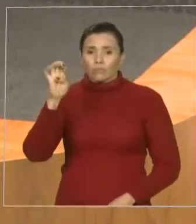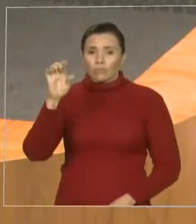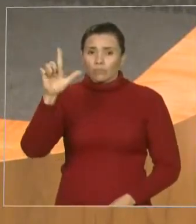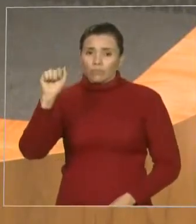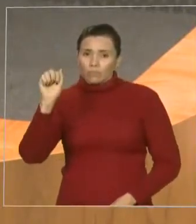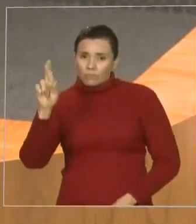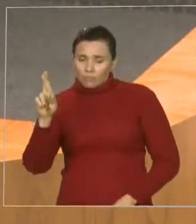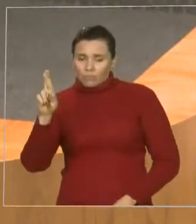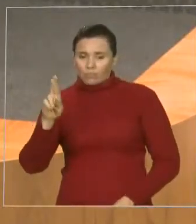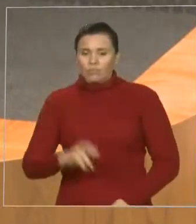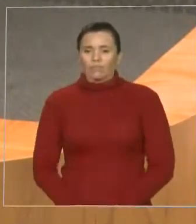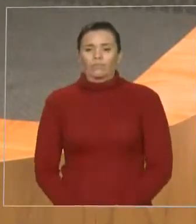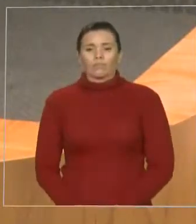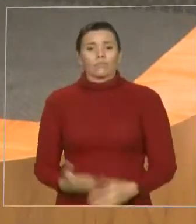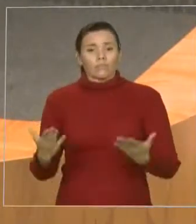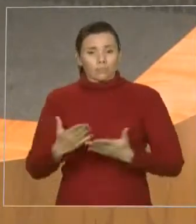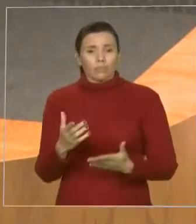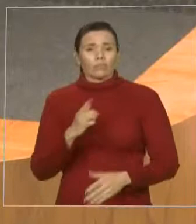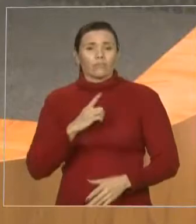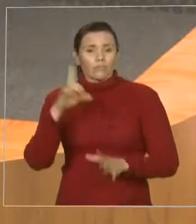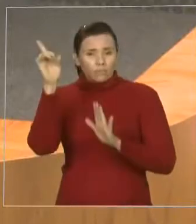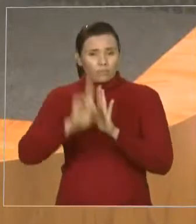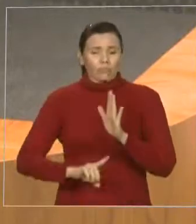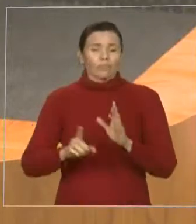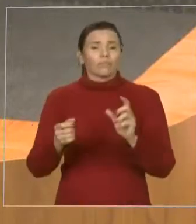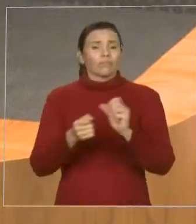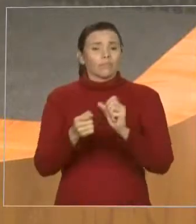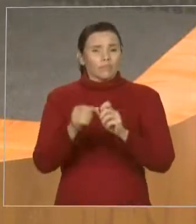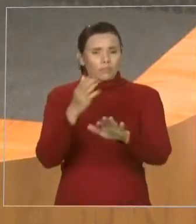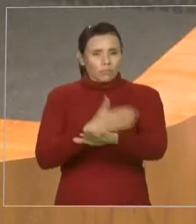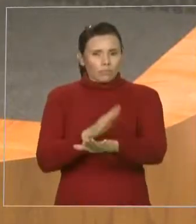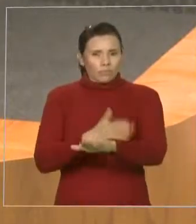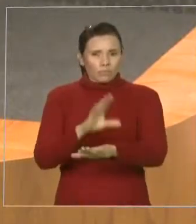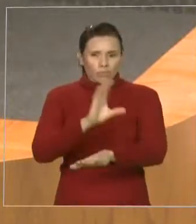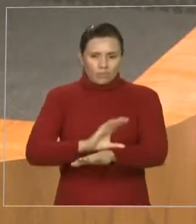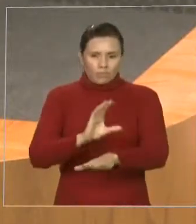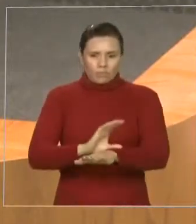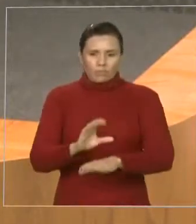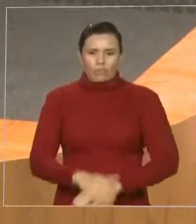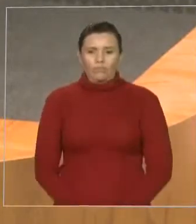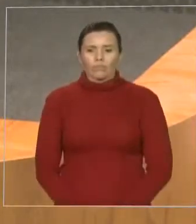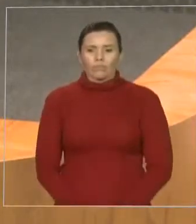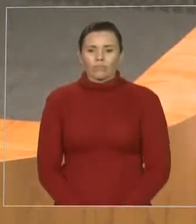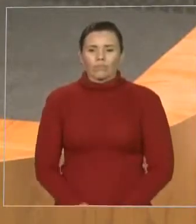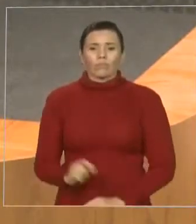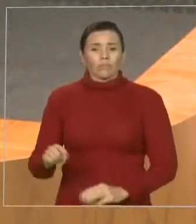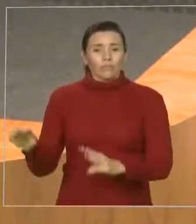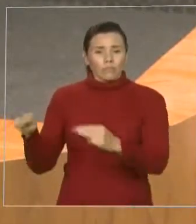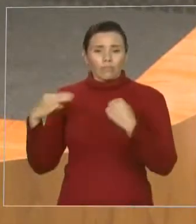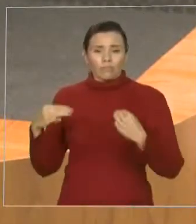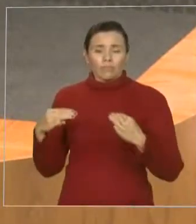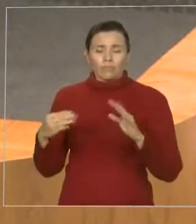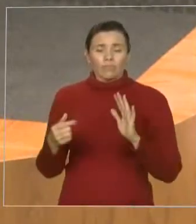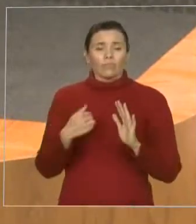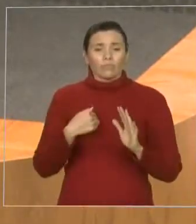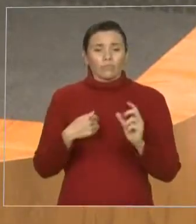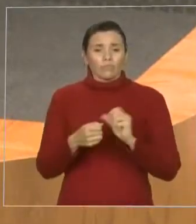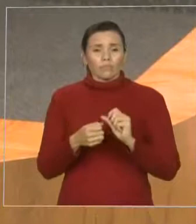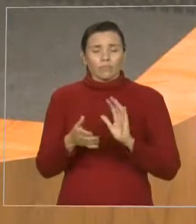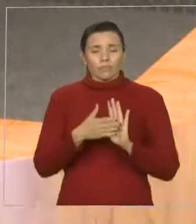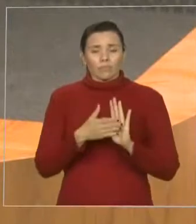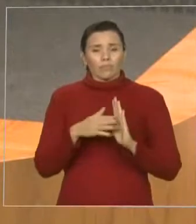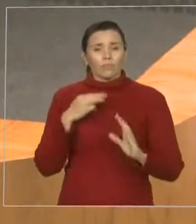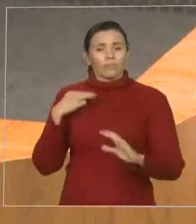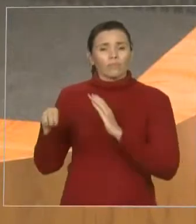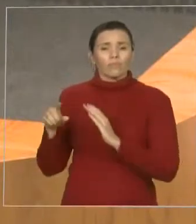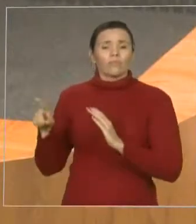E aqui eu vou esclarecer, inclusive, a mensagem governamental que veio a esta Casa, através da nossa indicação, e que se transformou